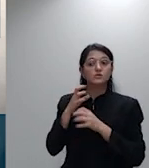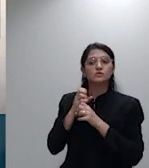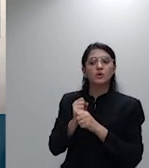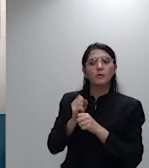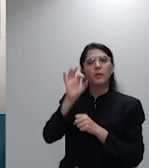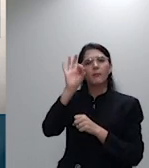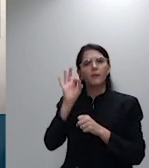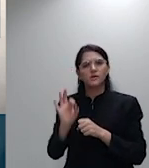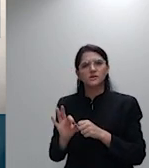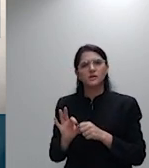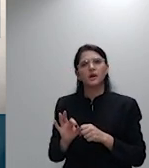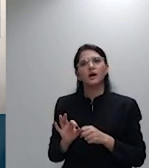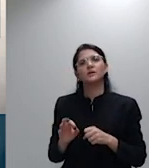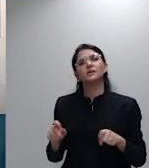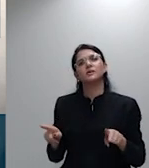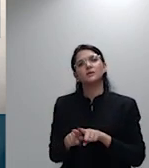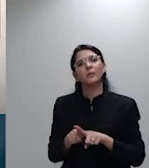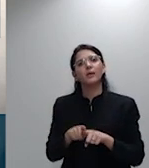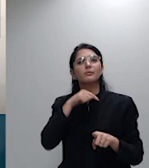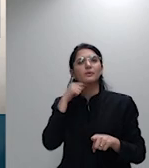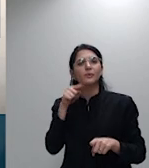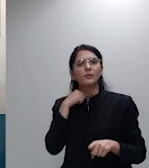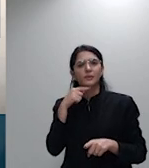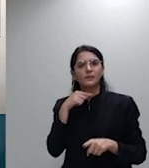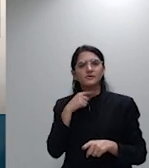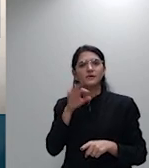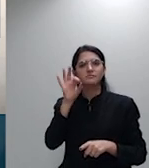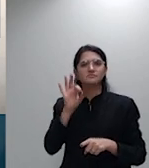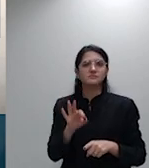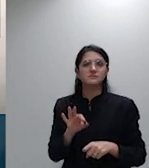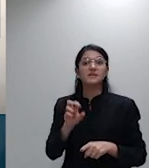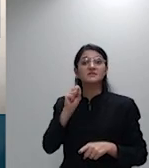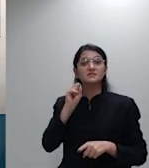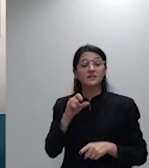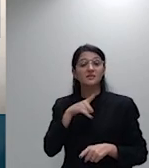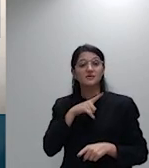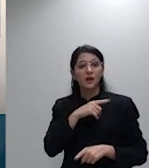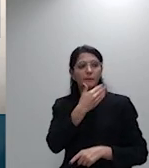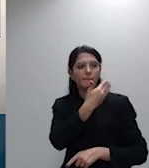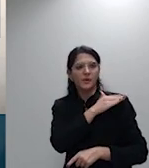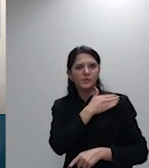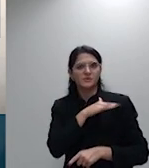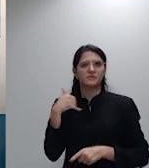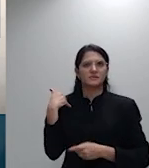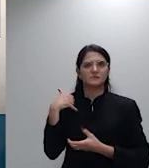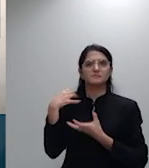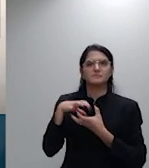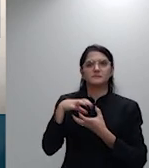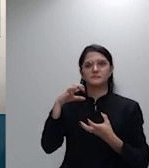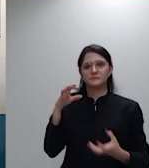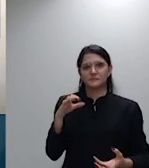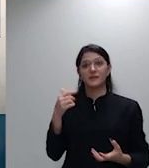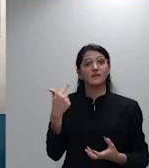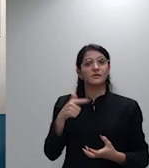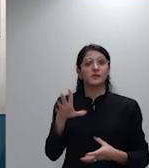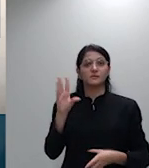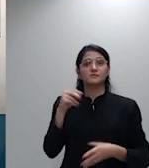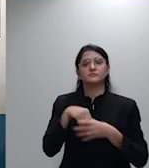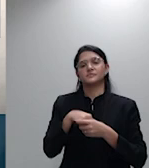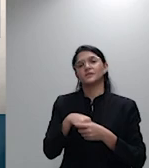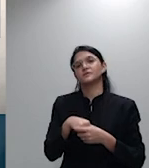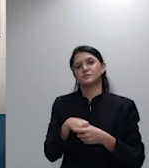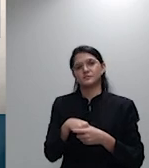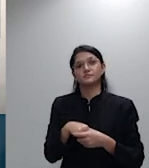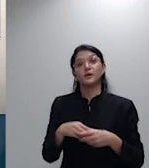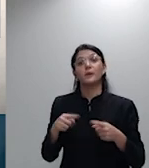pois a discriminação do idoso não se encontraria nos cálculos atoriais mas na distribuição da margem de